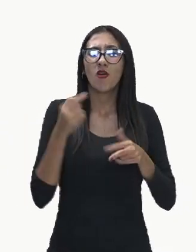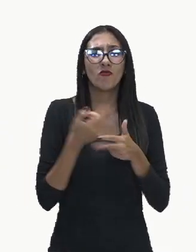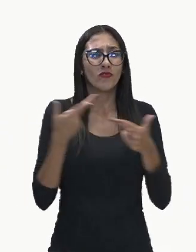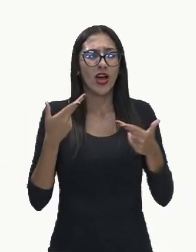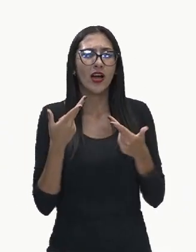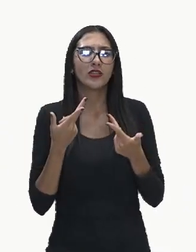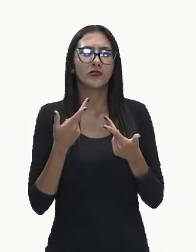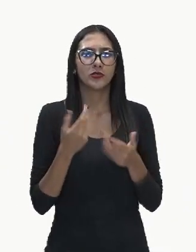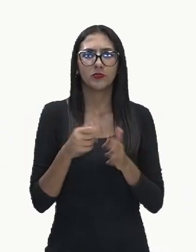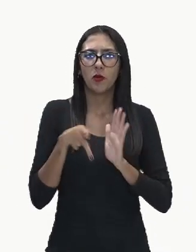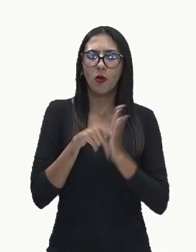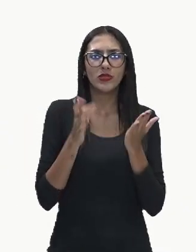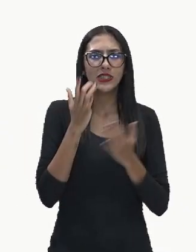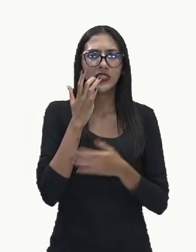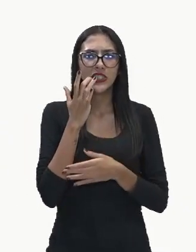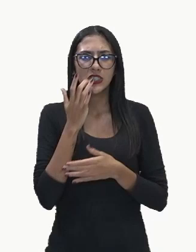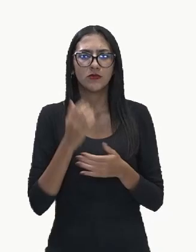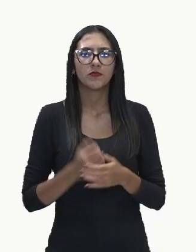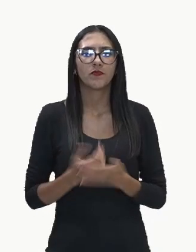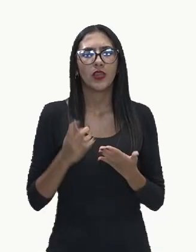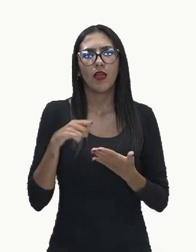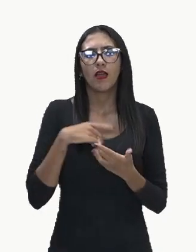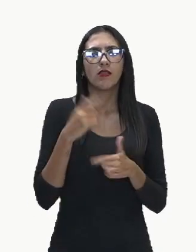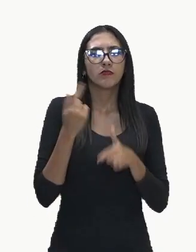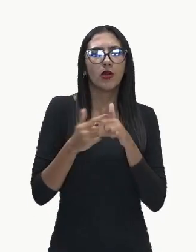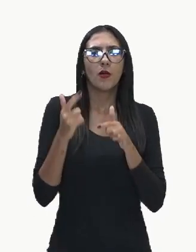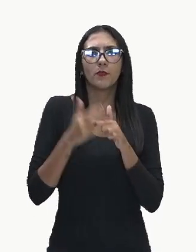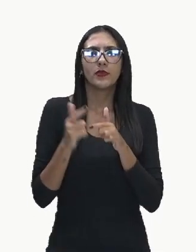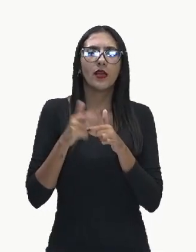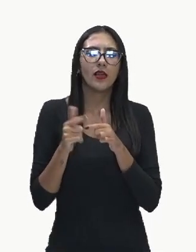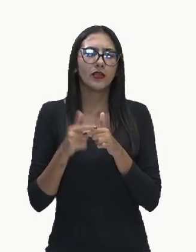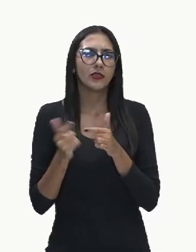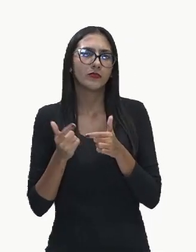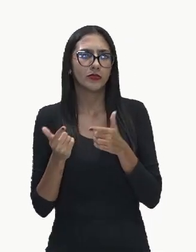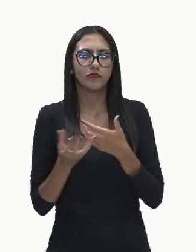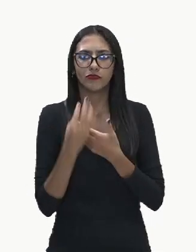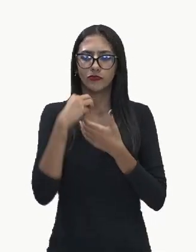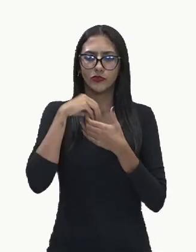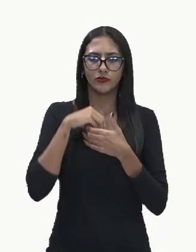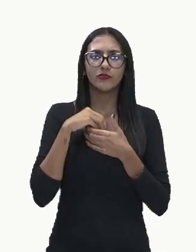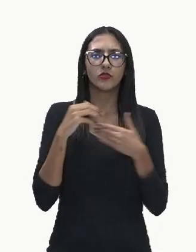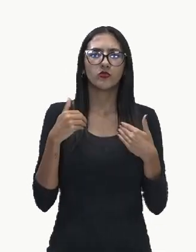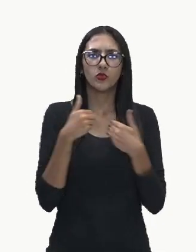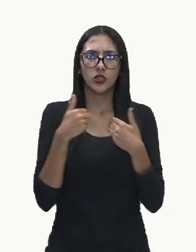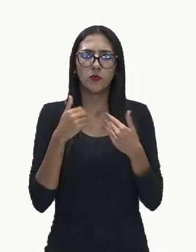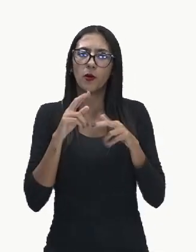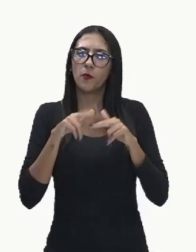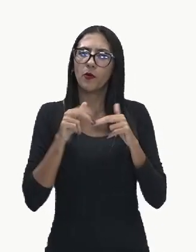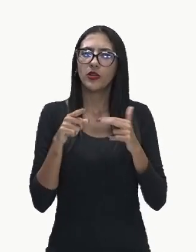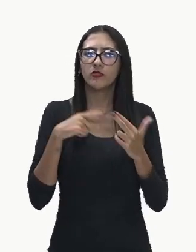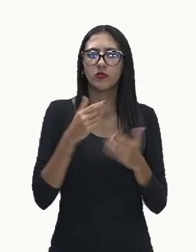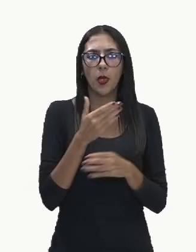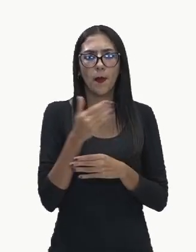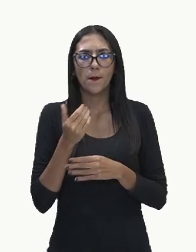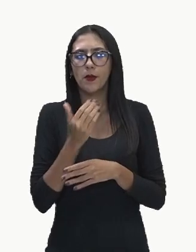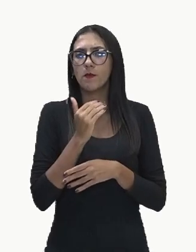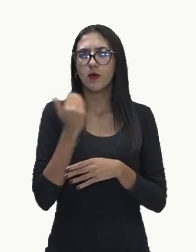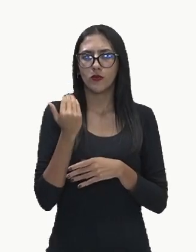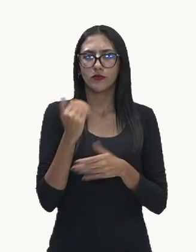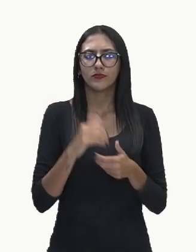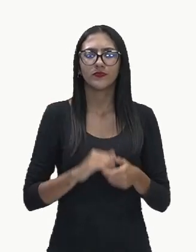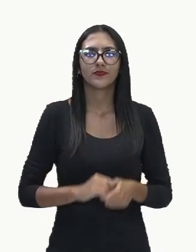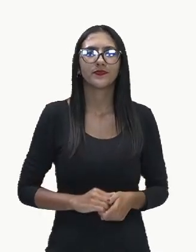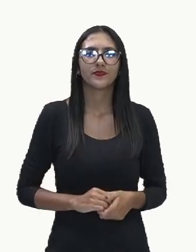o que compromete o funcionamento dos órgãos dos animais e levam eles à morte prematuramente.